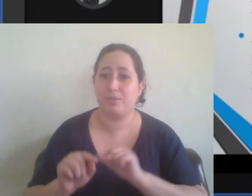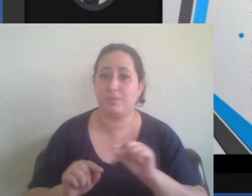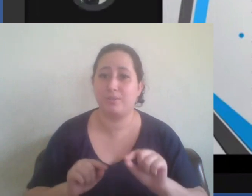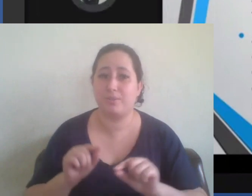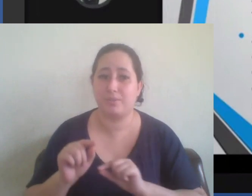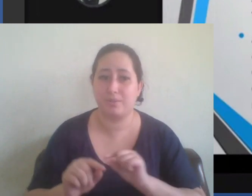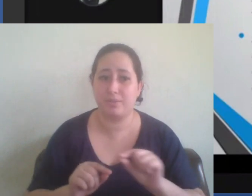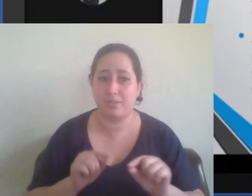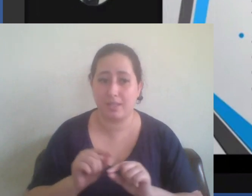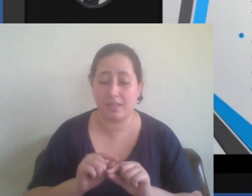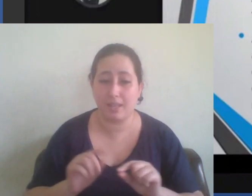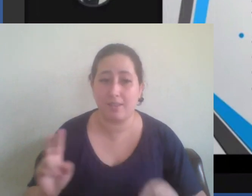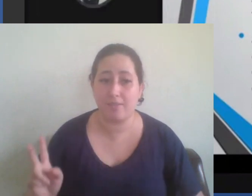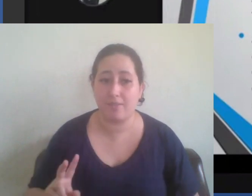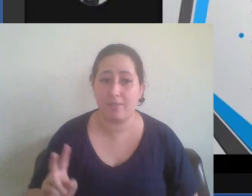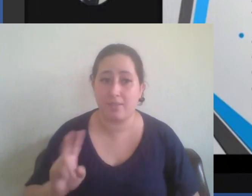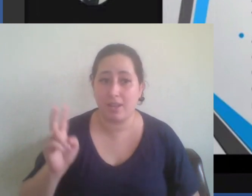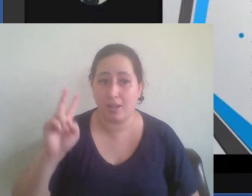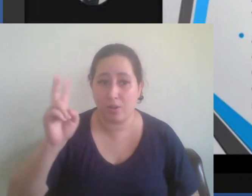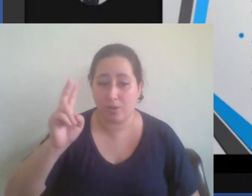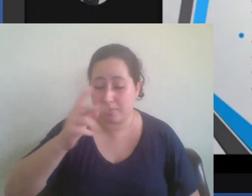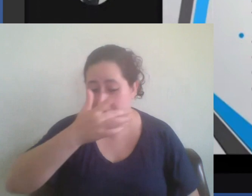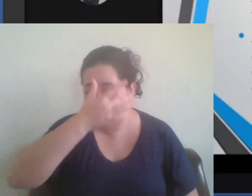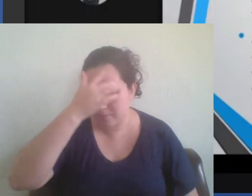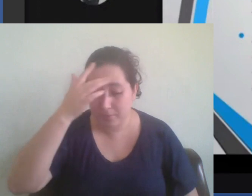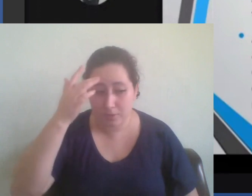valores universais